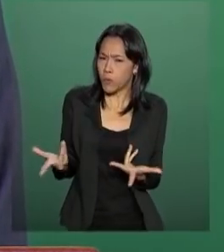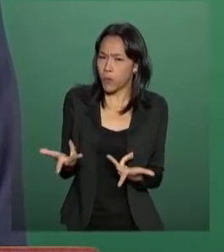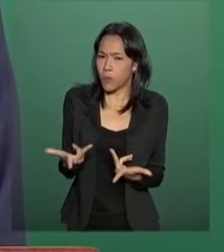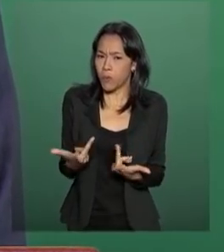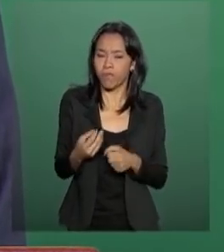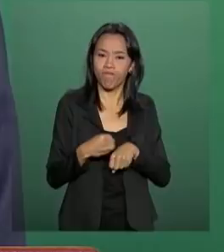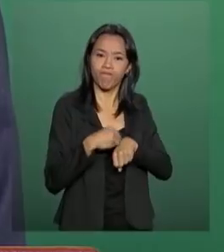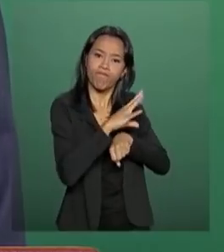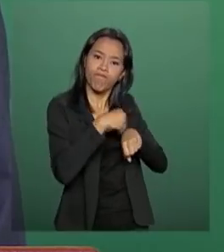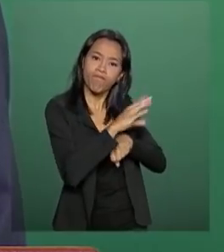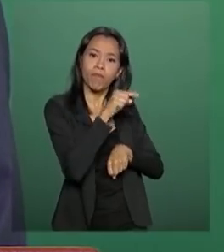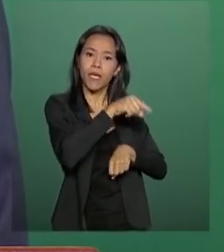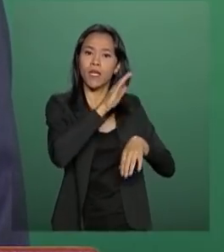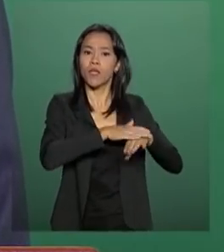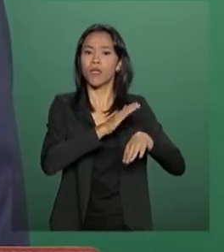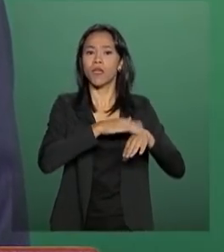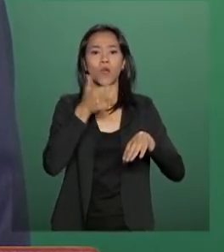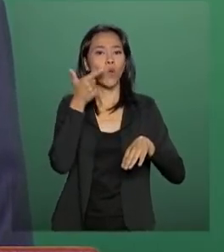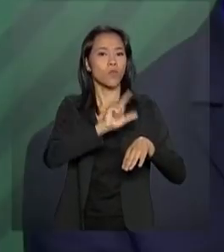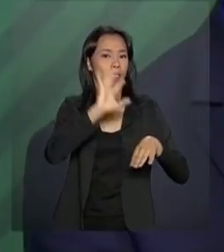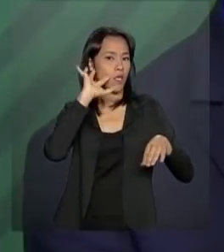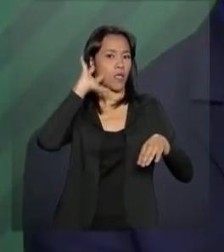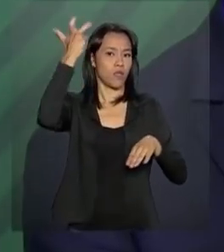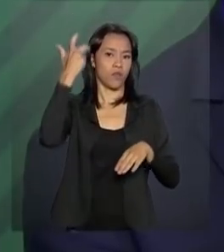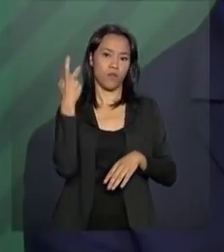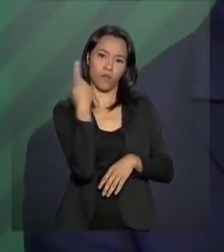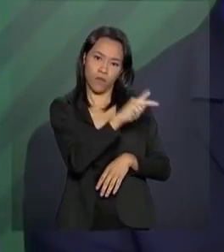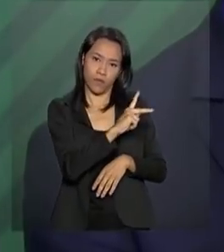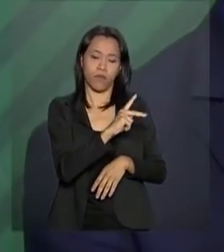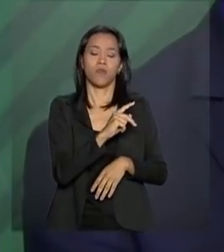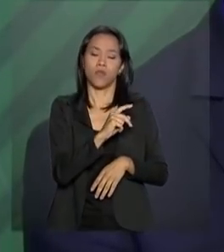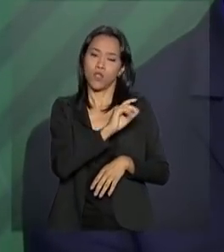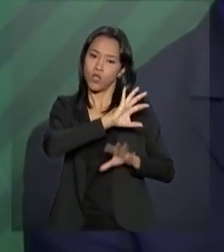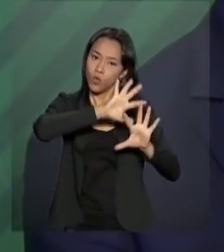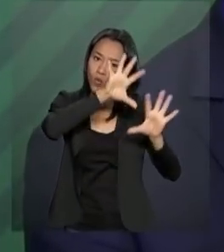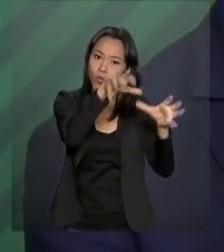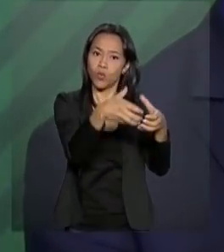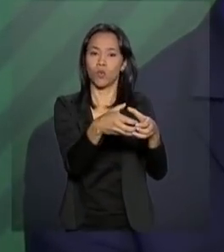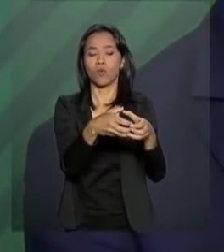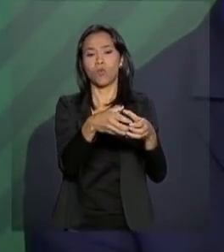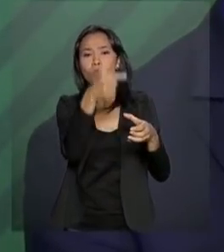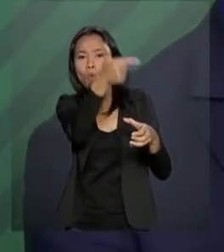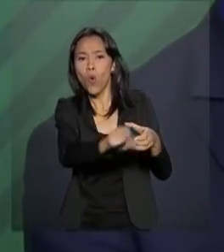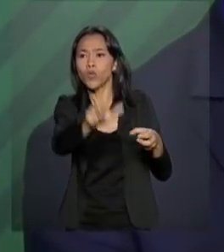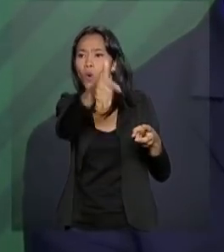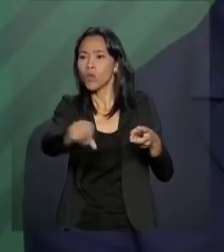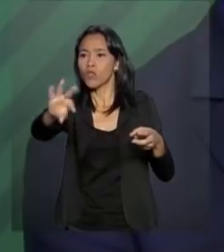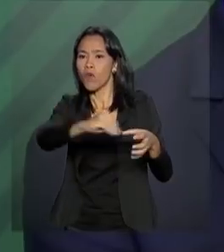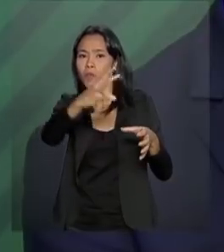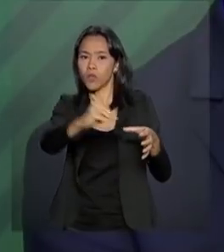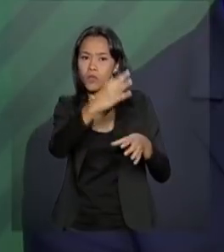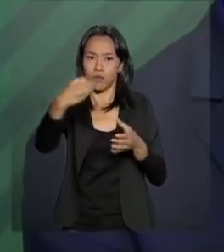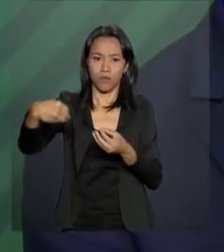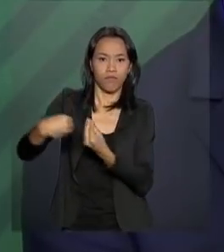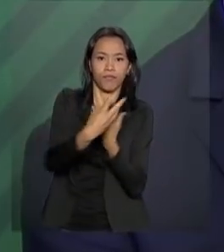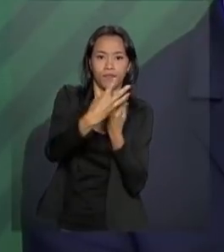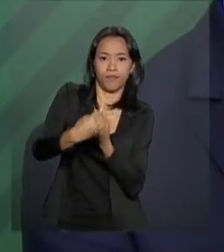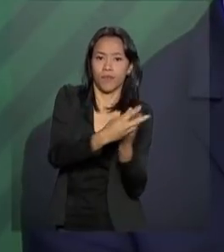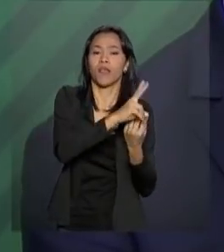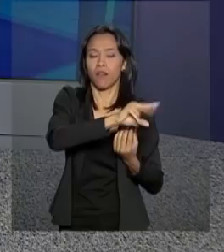para que ele possa tomar a sua decisão juntamente com todas as outras informações que ele terá